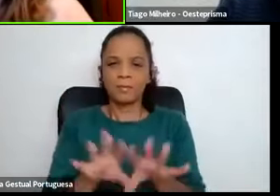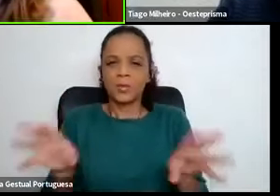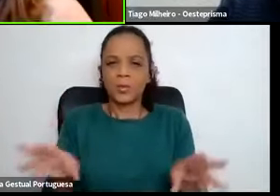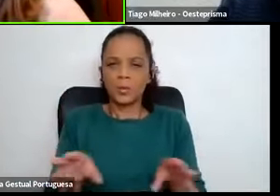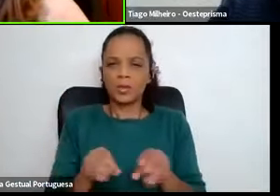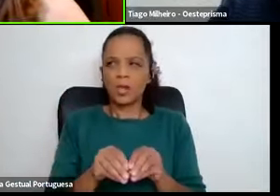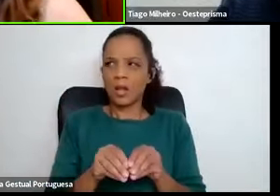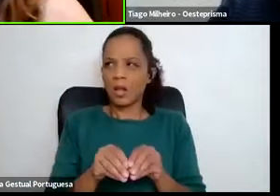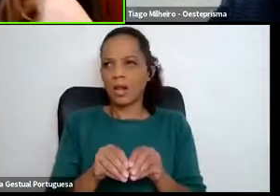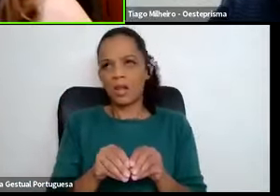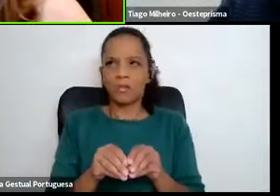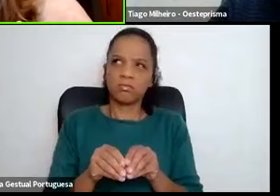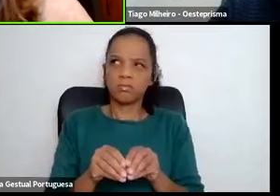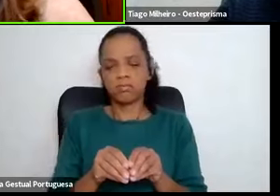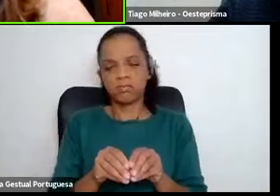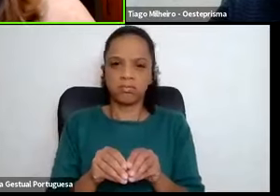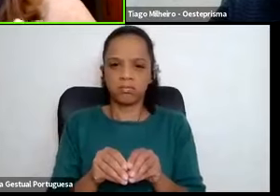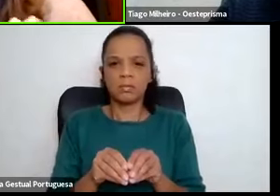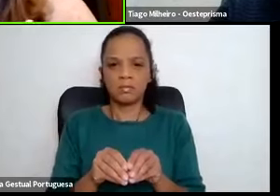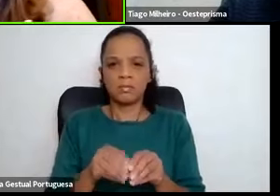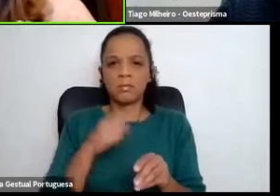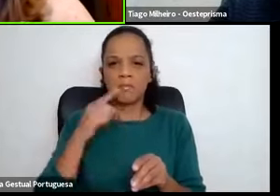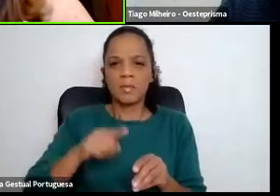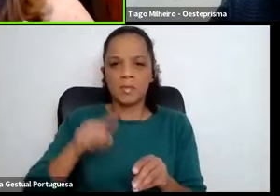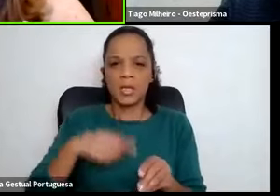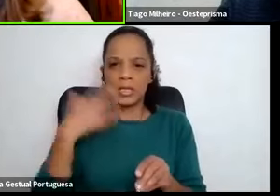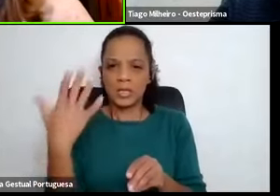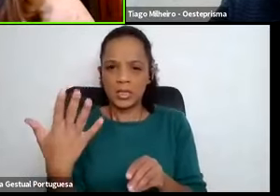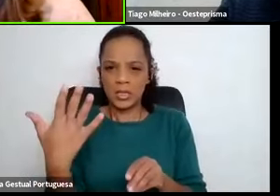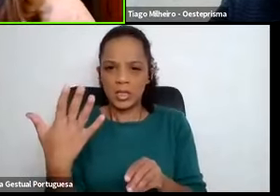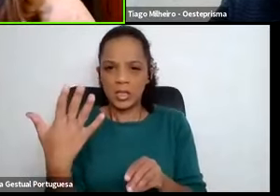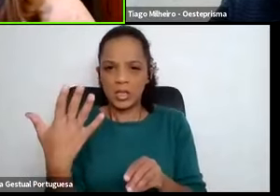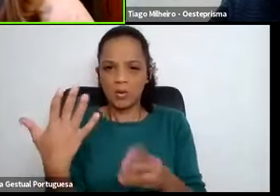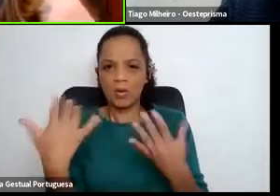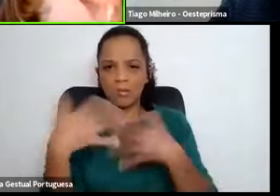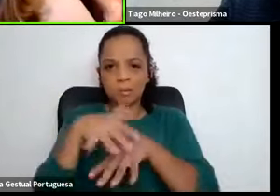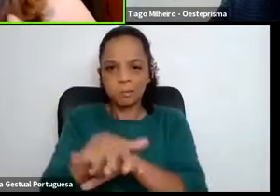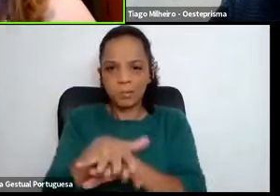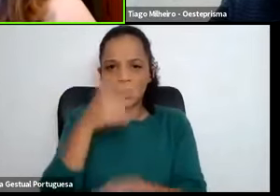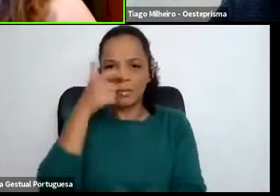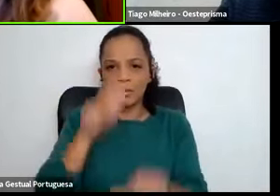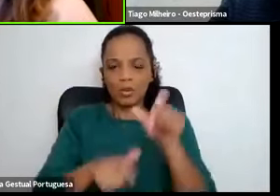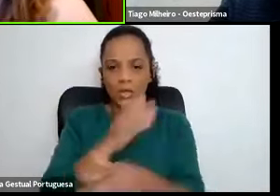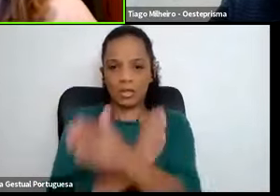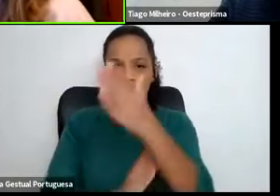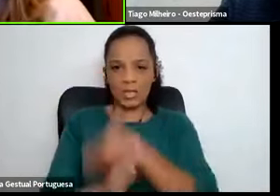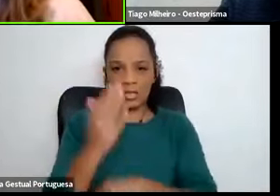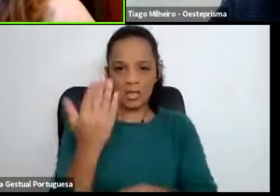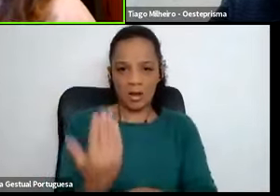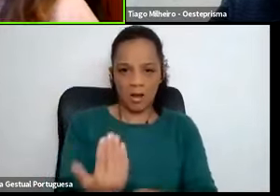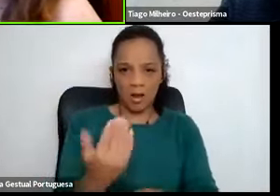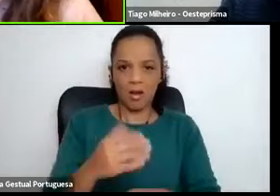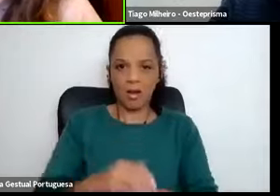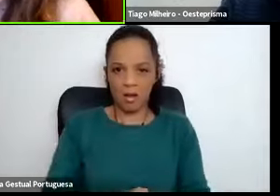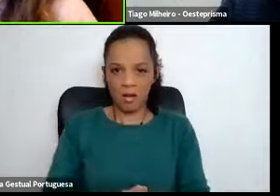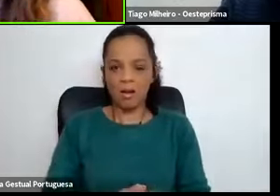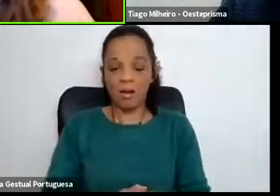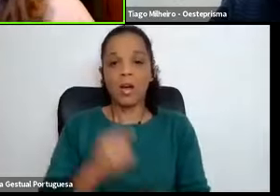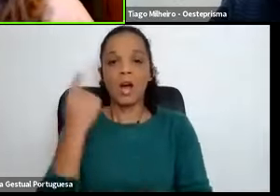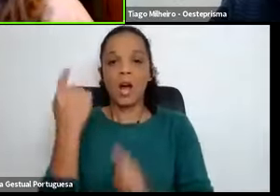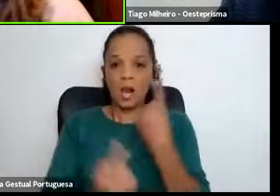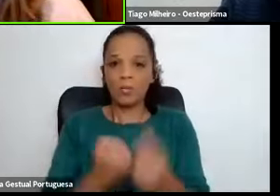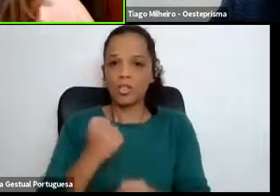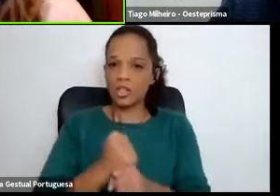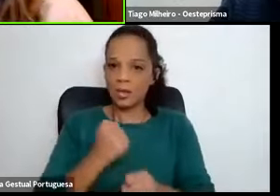são cinco integrações de pessoas com deficiência, algumas das quais com evolução na carreira